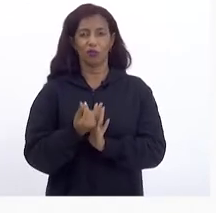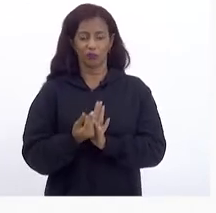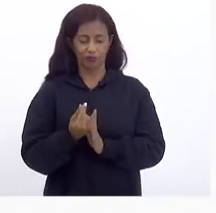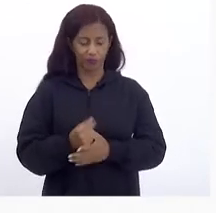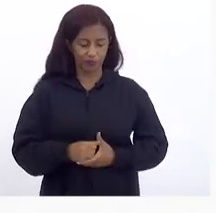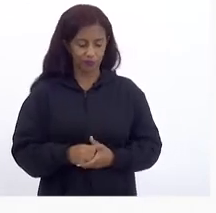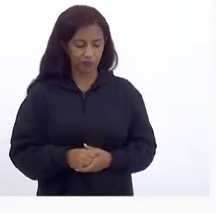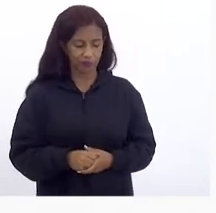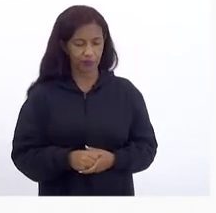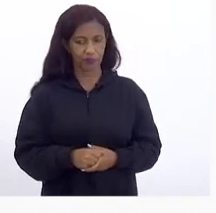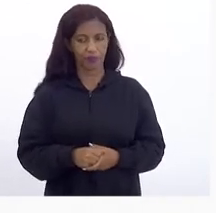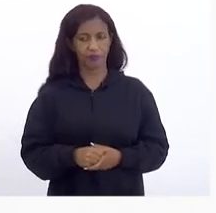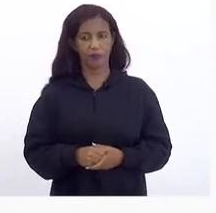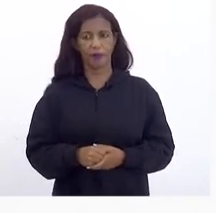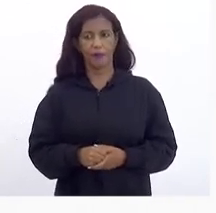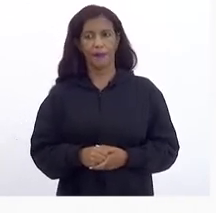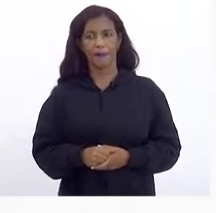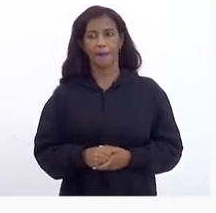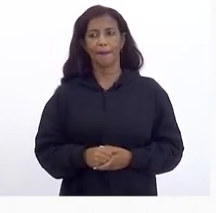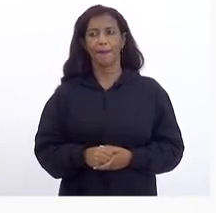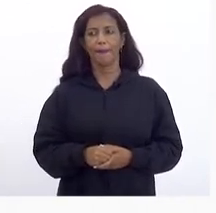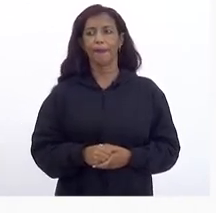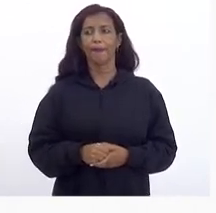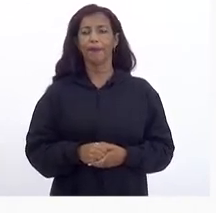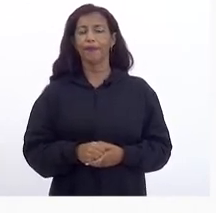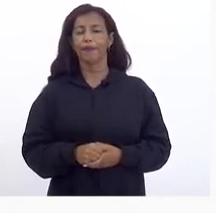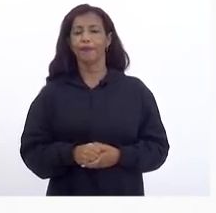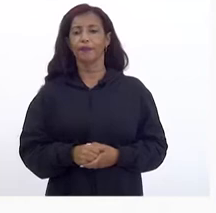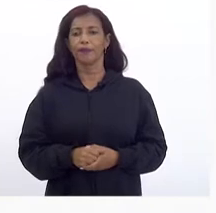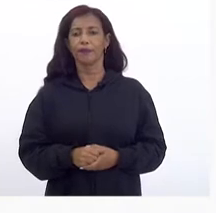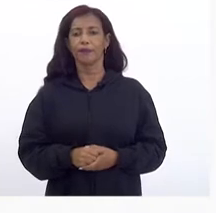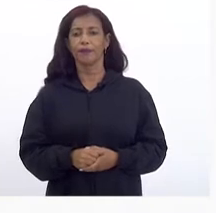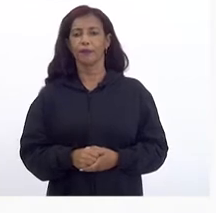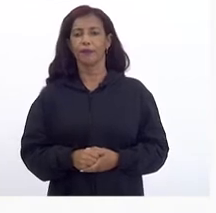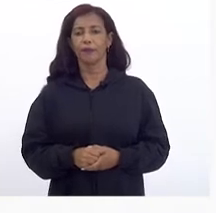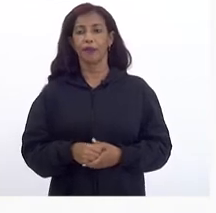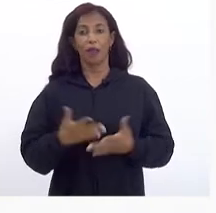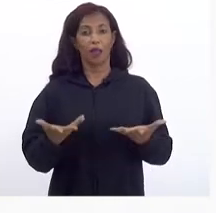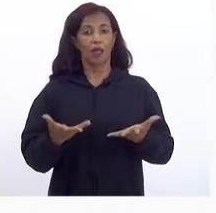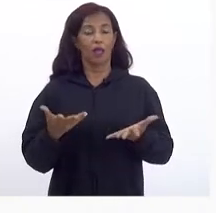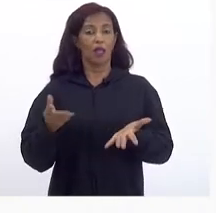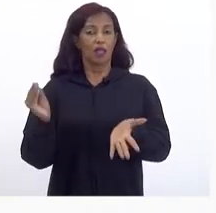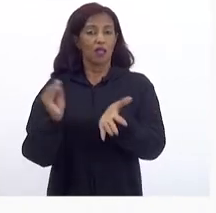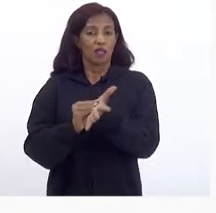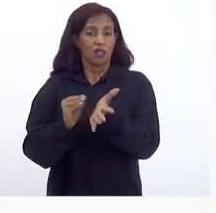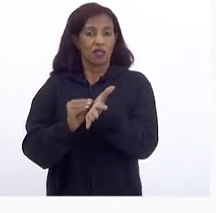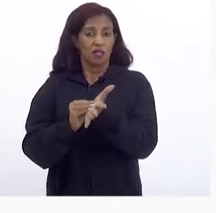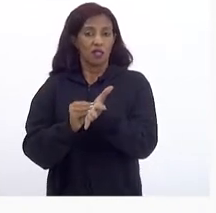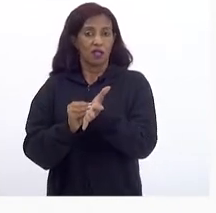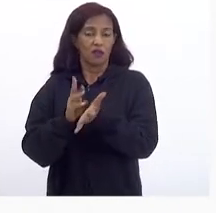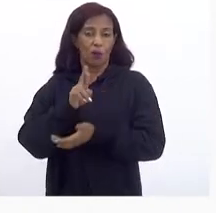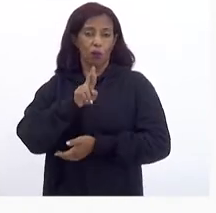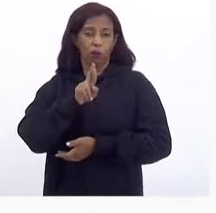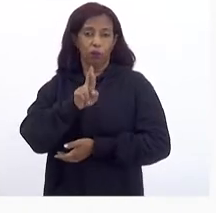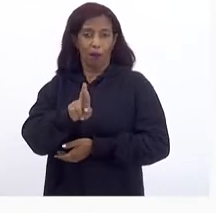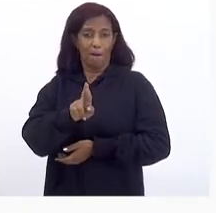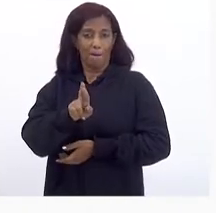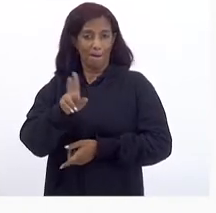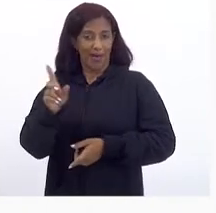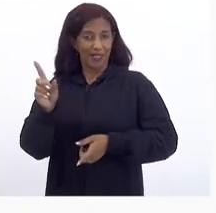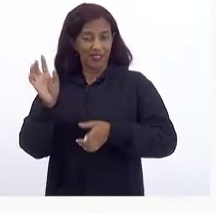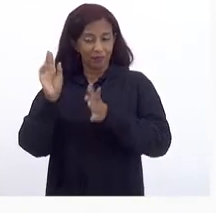Também não está Refletido aí Até porque a gente Não tem uma expectativa Mais concreta E também Para não gerar